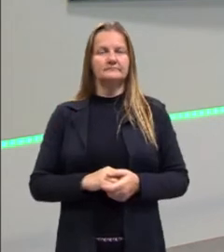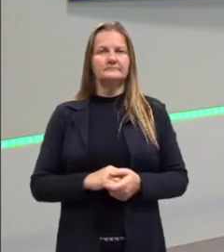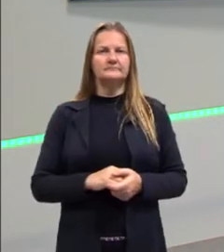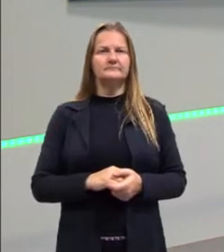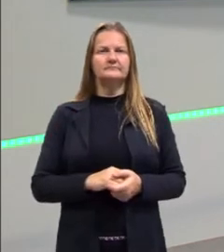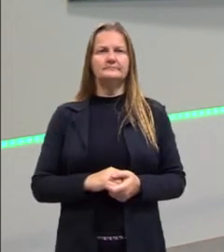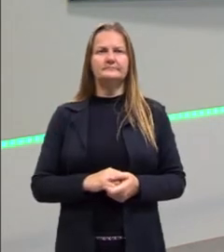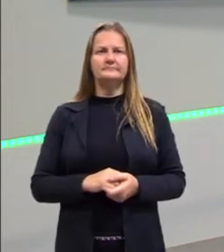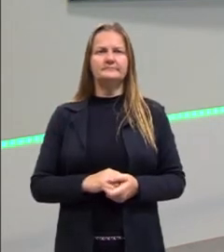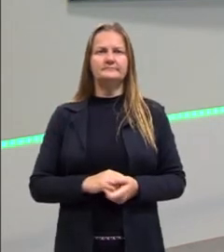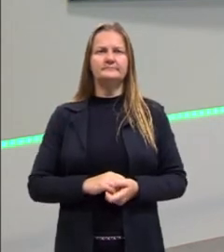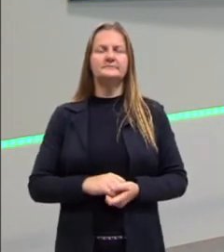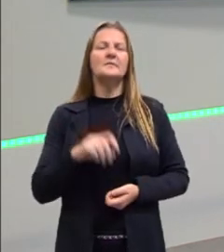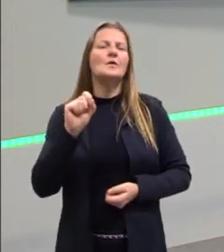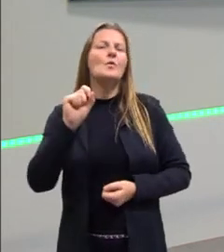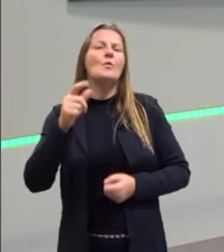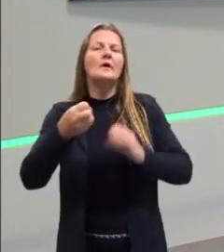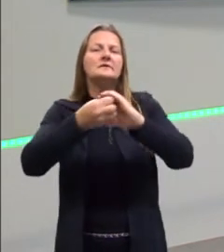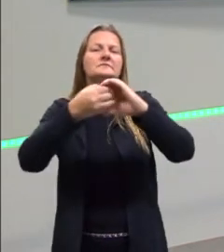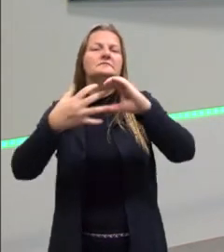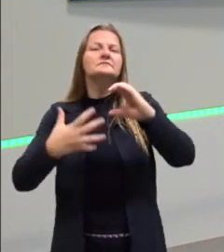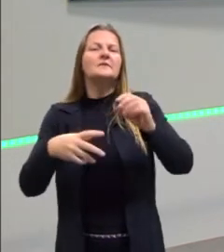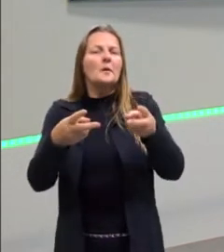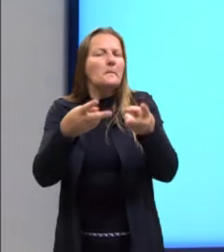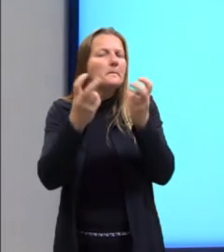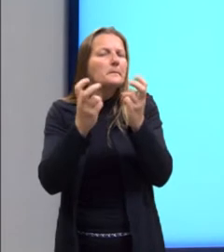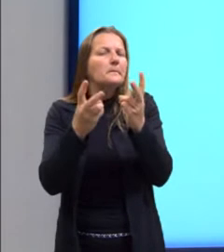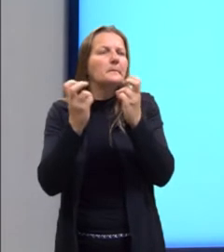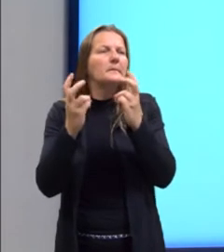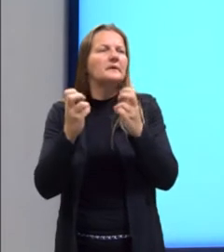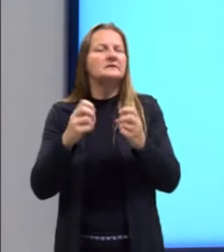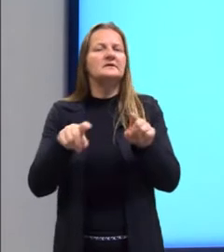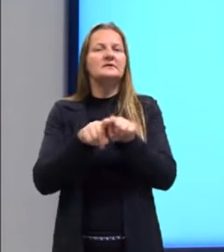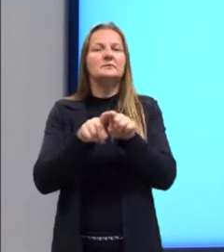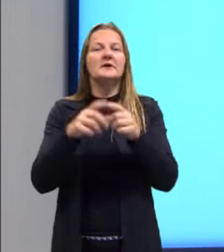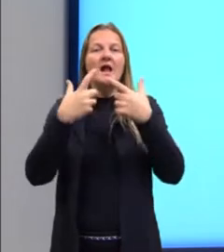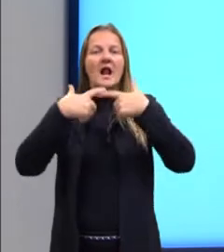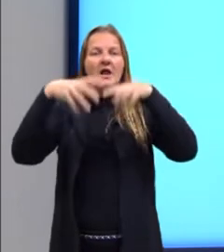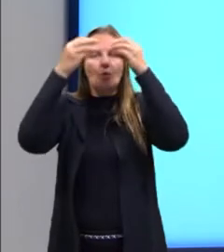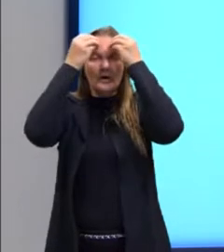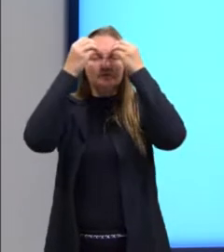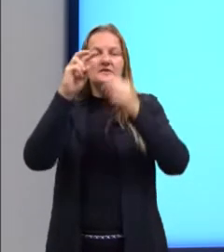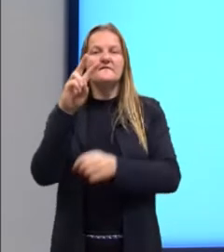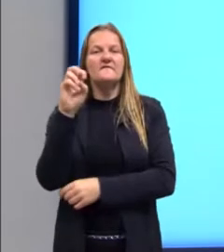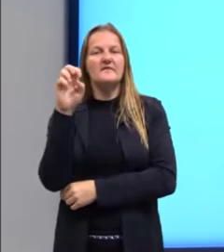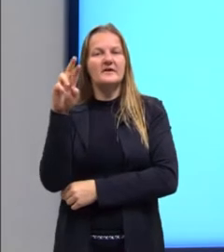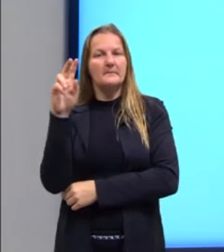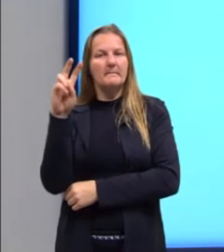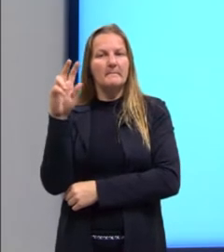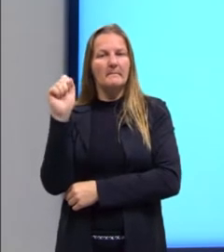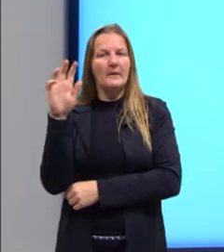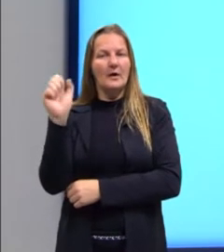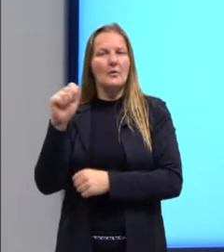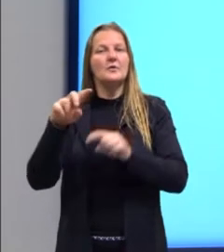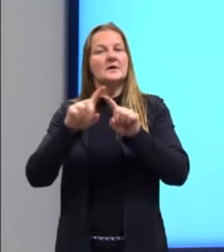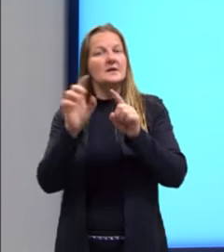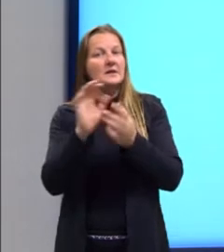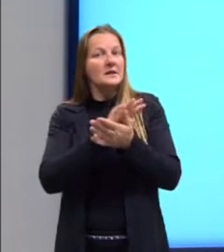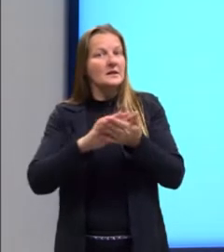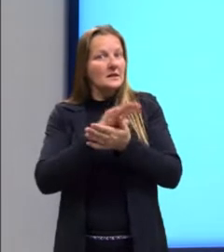Que elementos nós conseguimos perceber aqui, além da linguagem verbal, a linguagem não verbal,